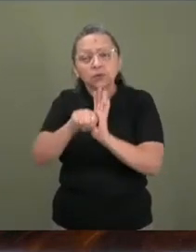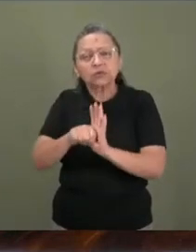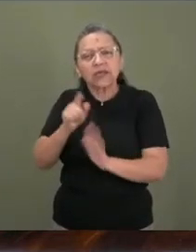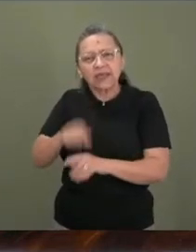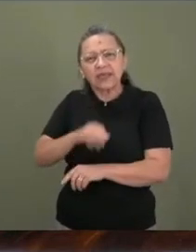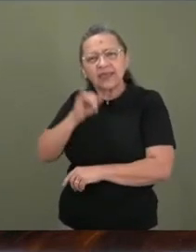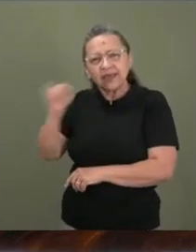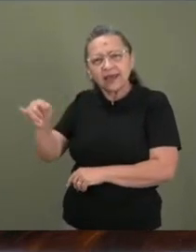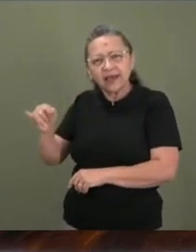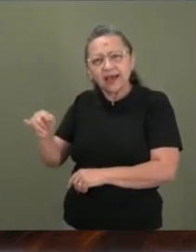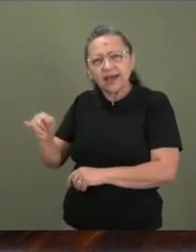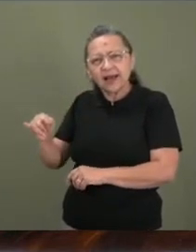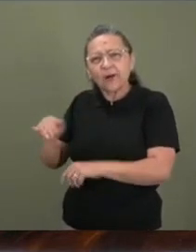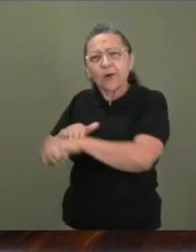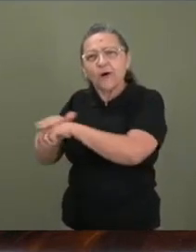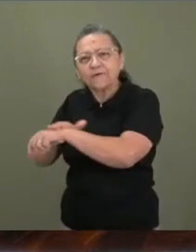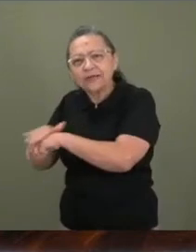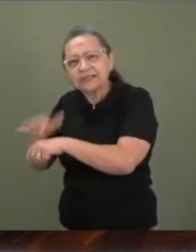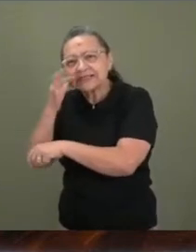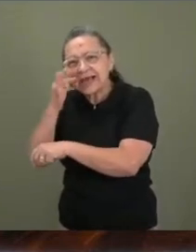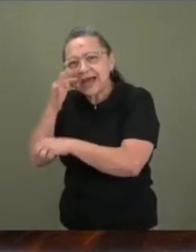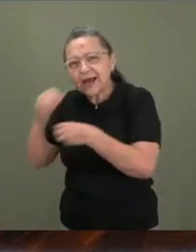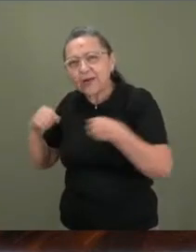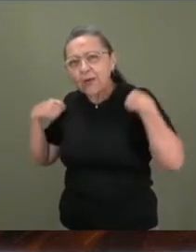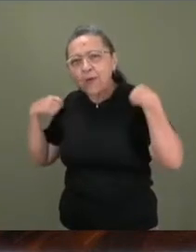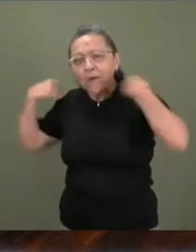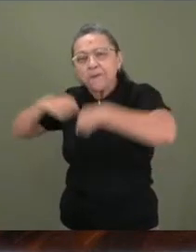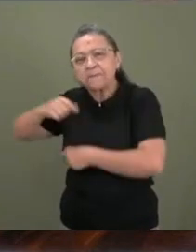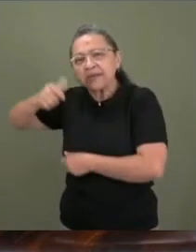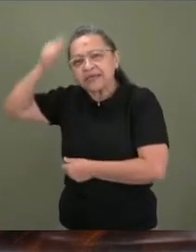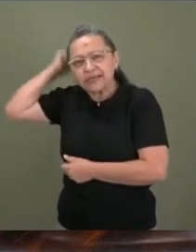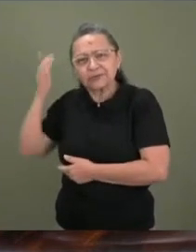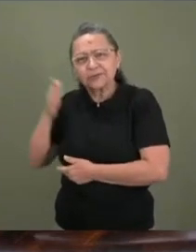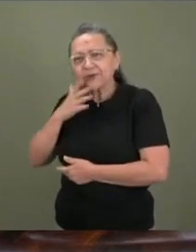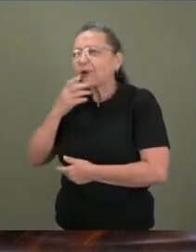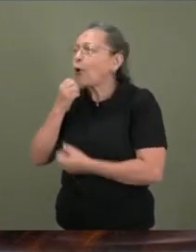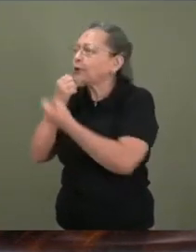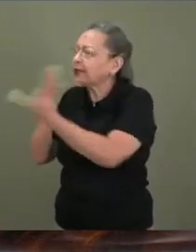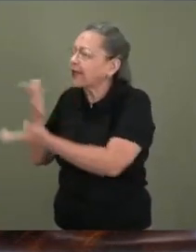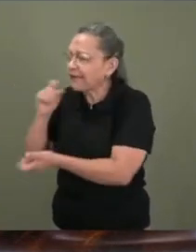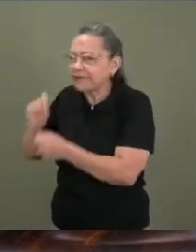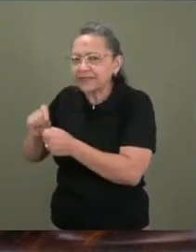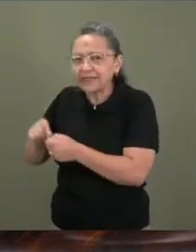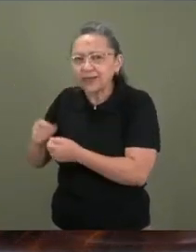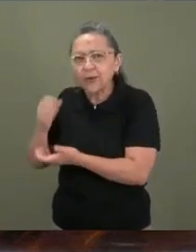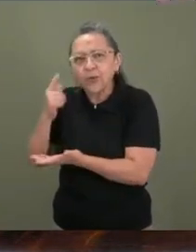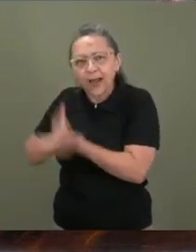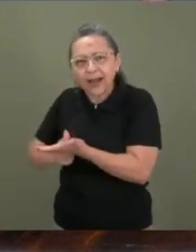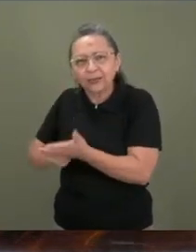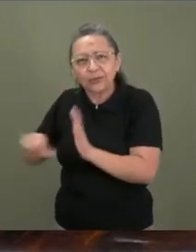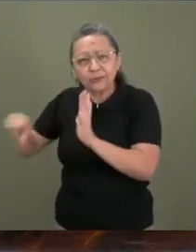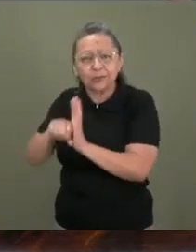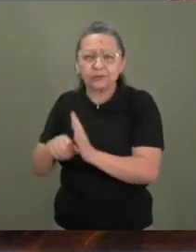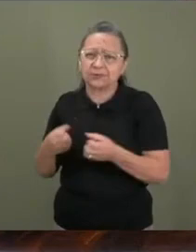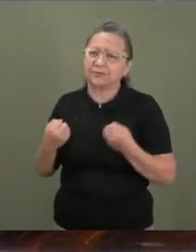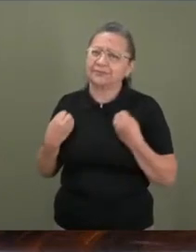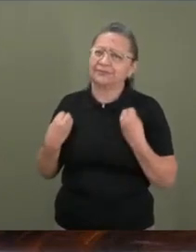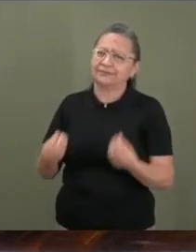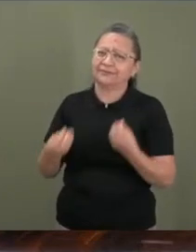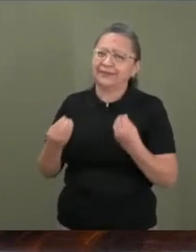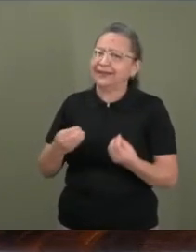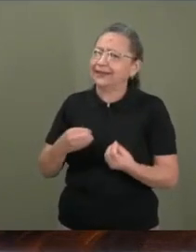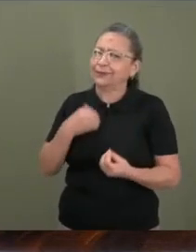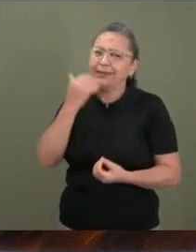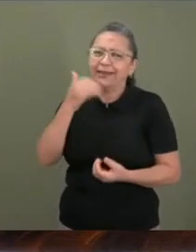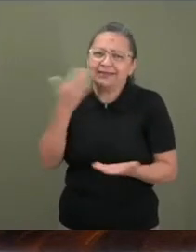dizer que iria fazer um ato criminoso? Não faz sentido algum, gente? Absolutamente nenhum